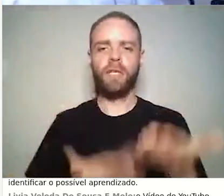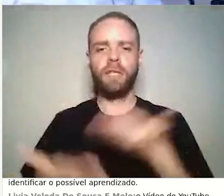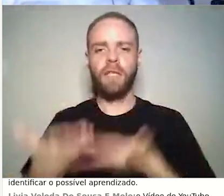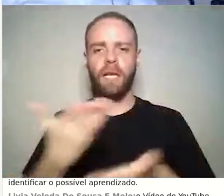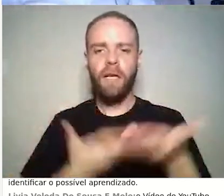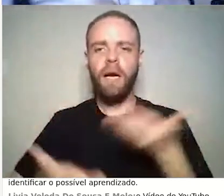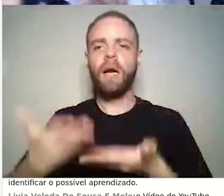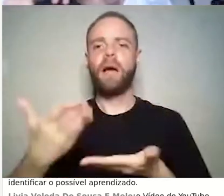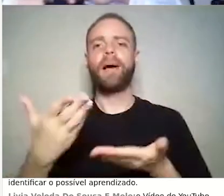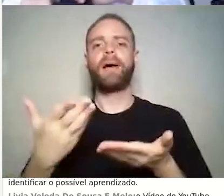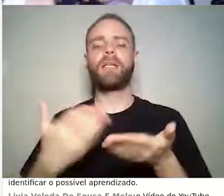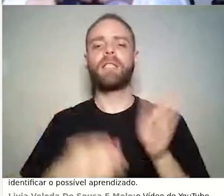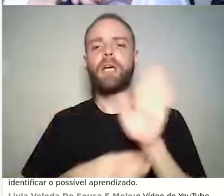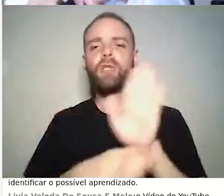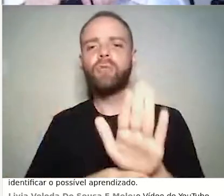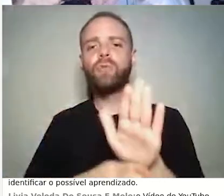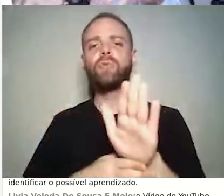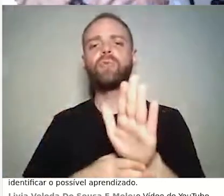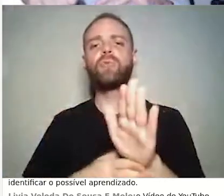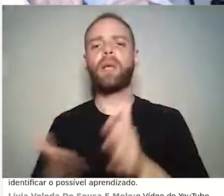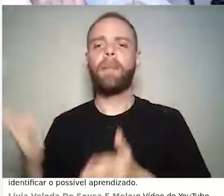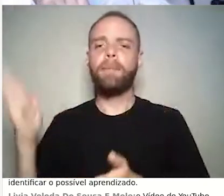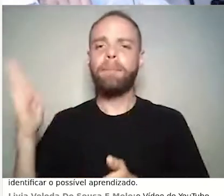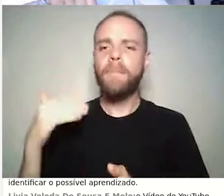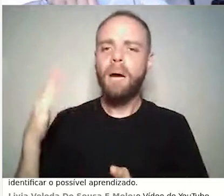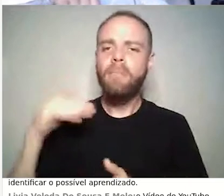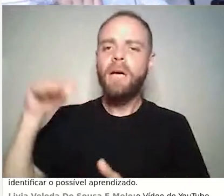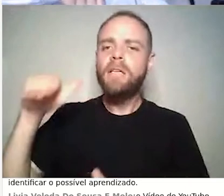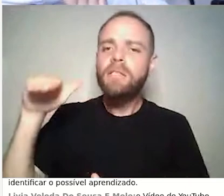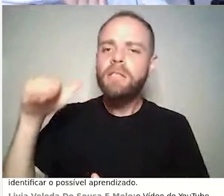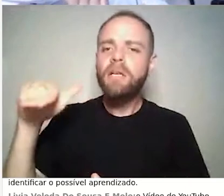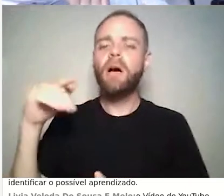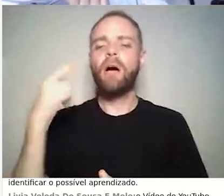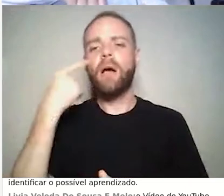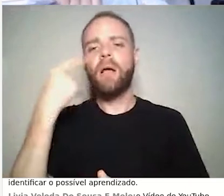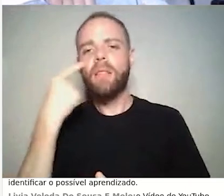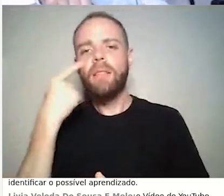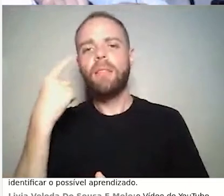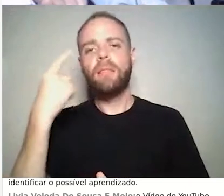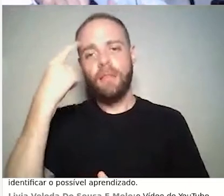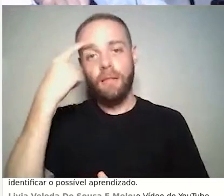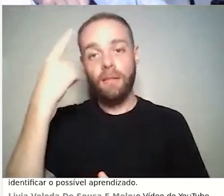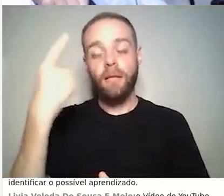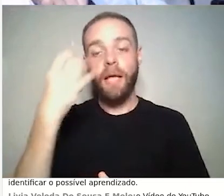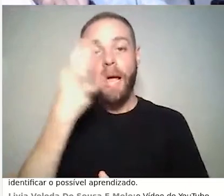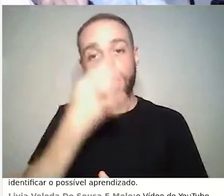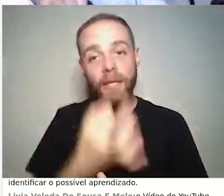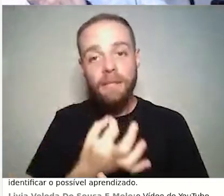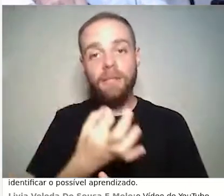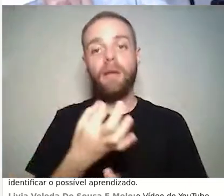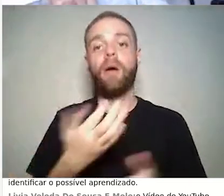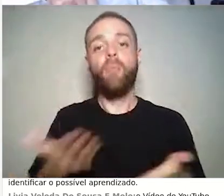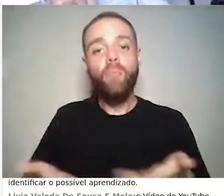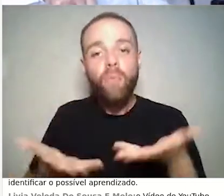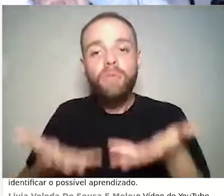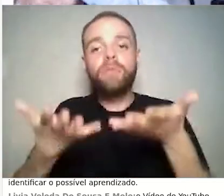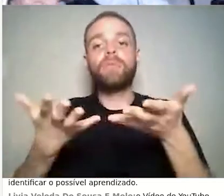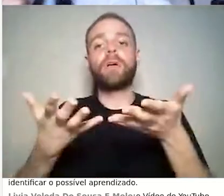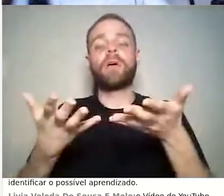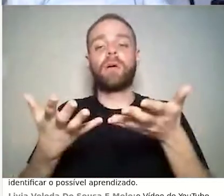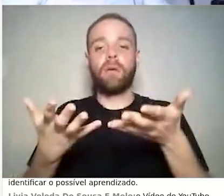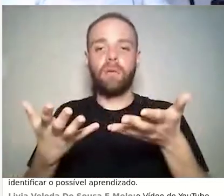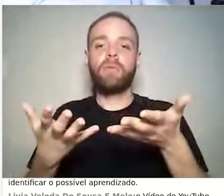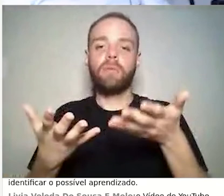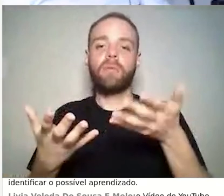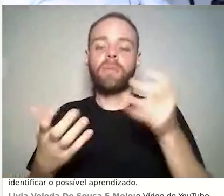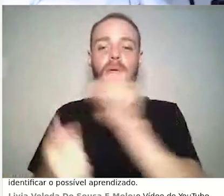contribuições, mas também chamando atenção para os equívocos conceituais e motivando, pondo o país para os alunos